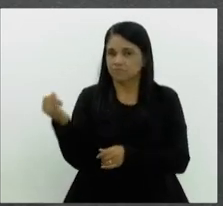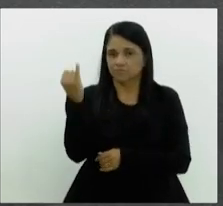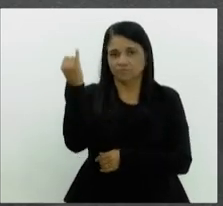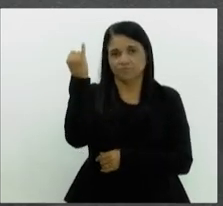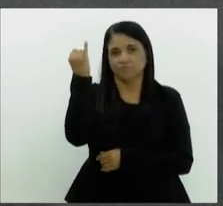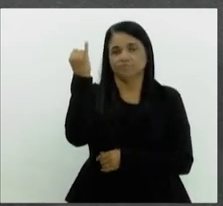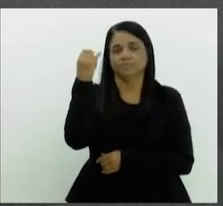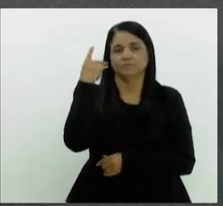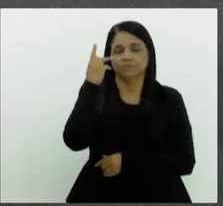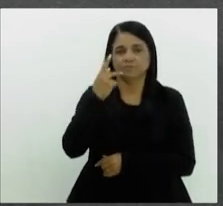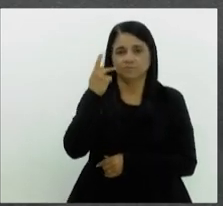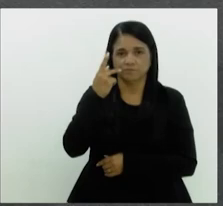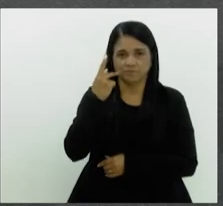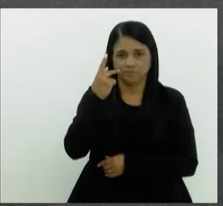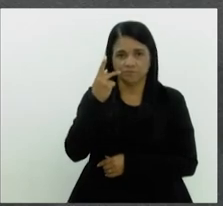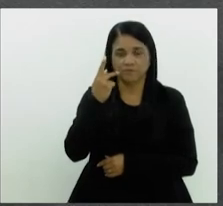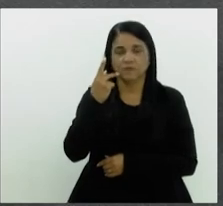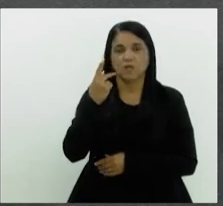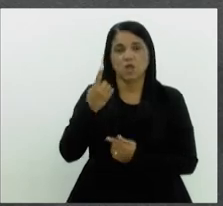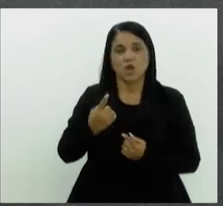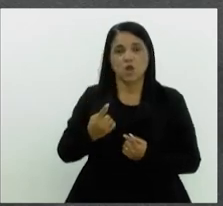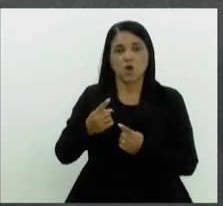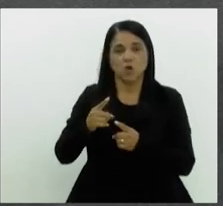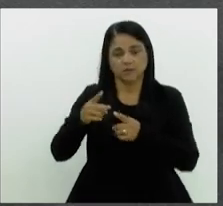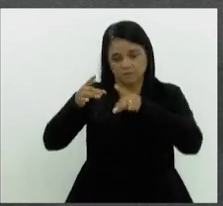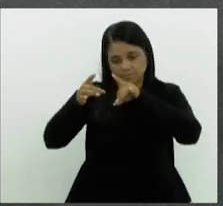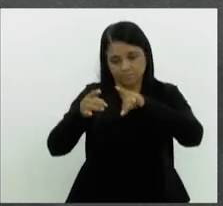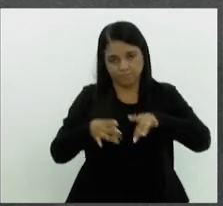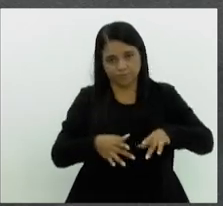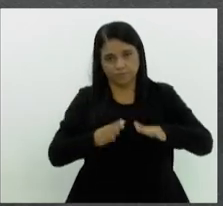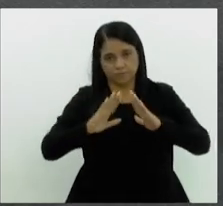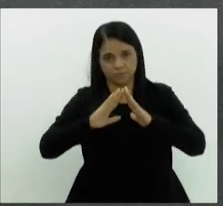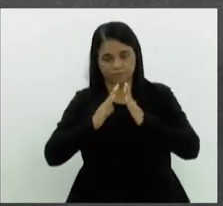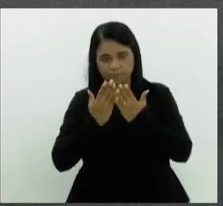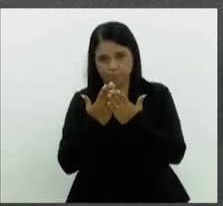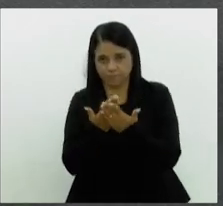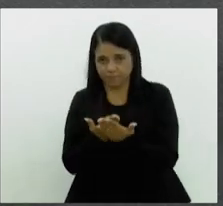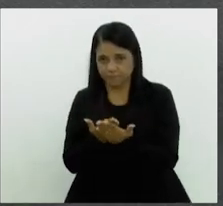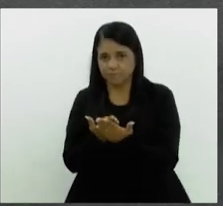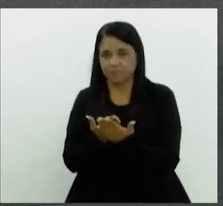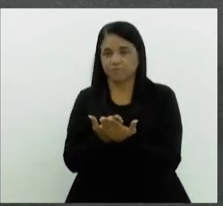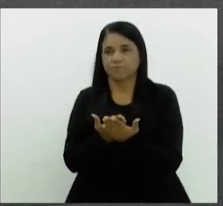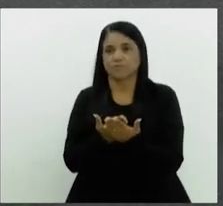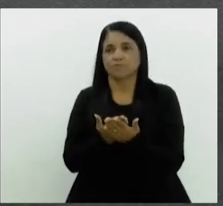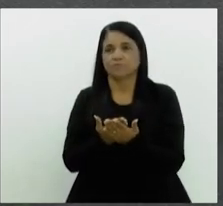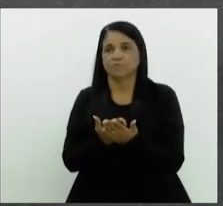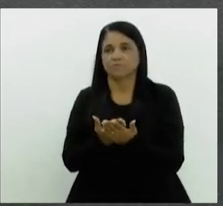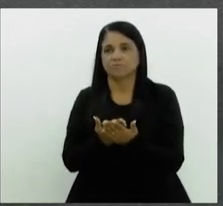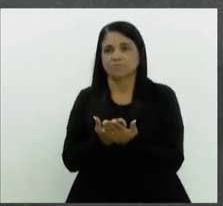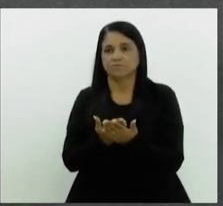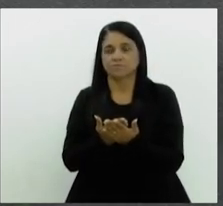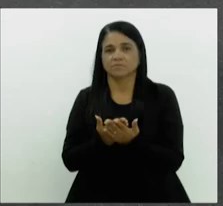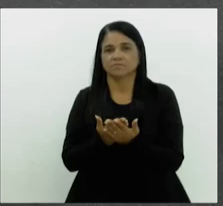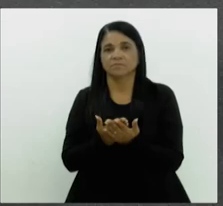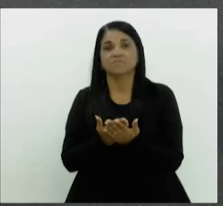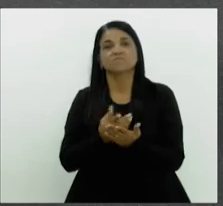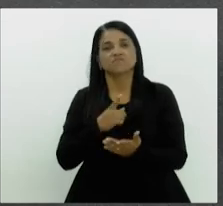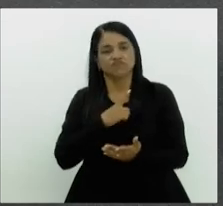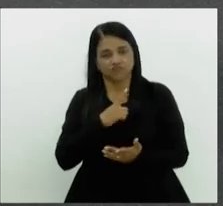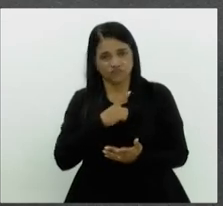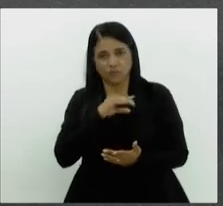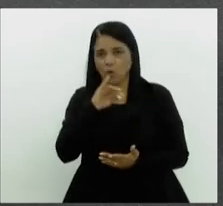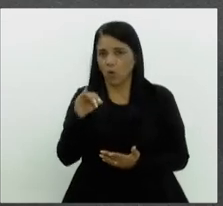política de combate à evasão e ao abandono escolar. e já tive a